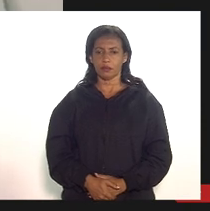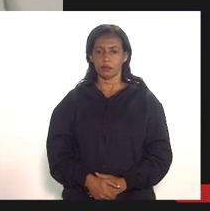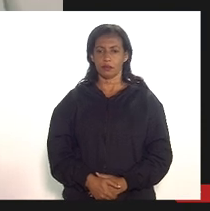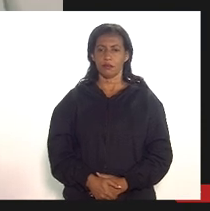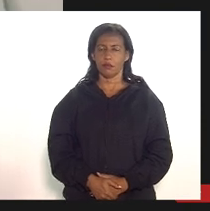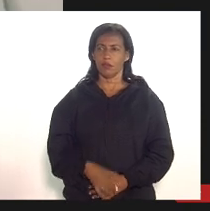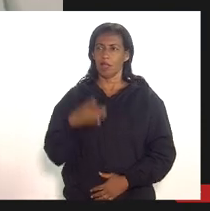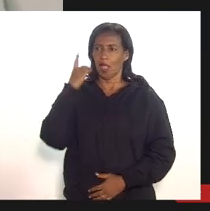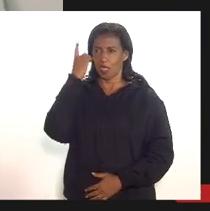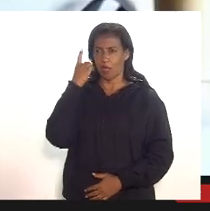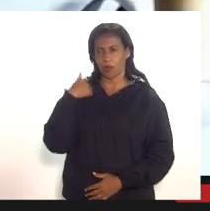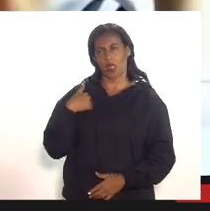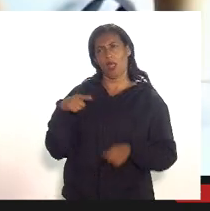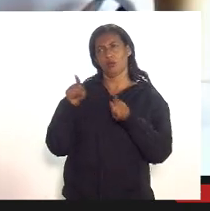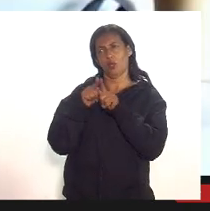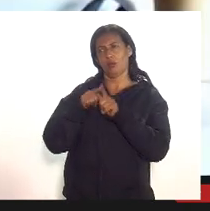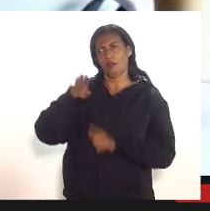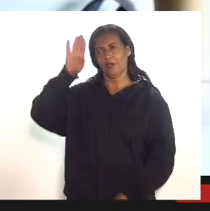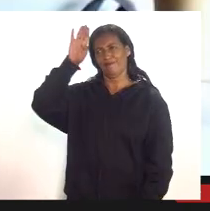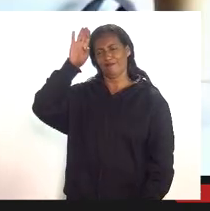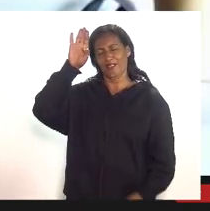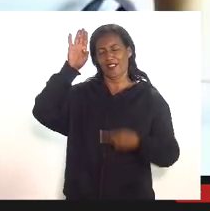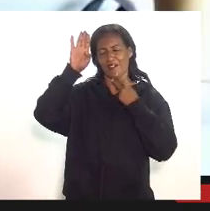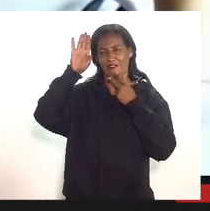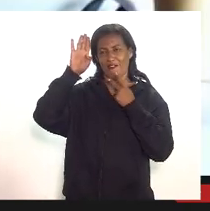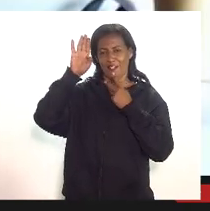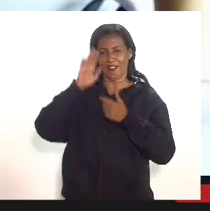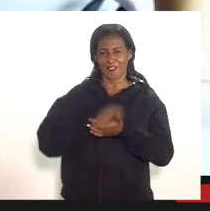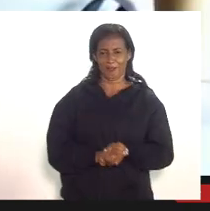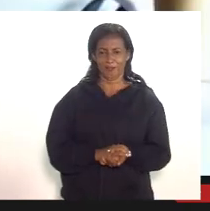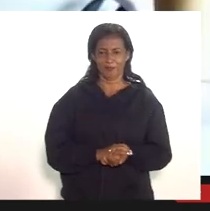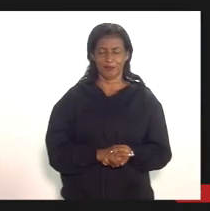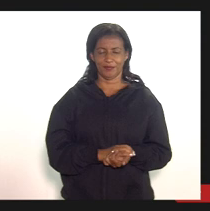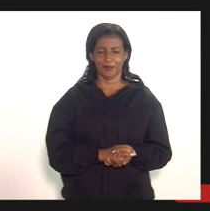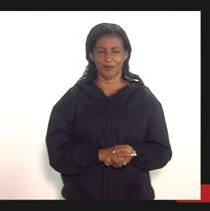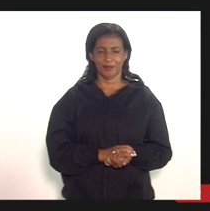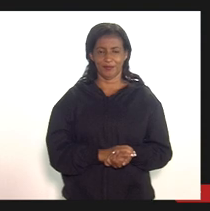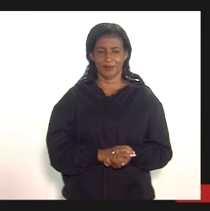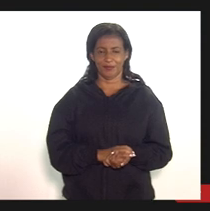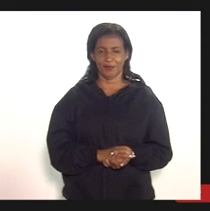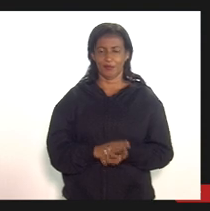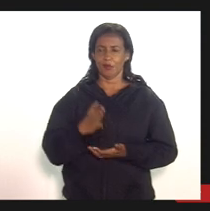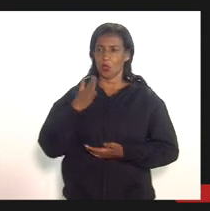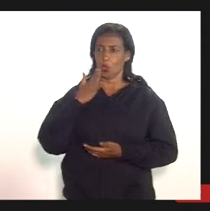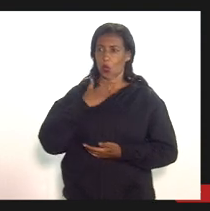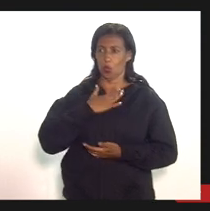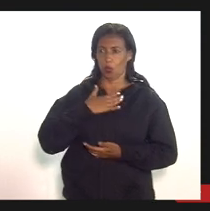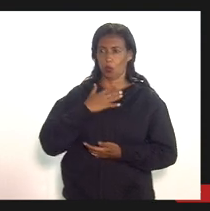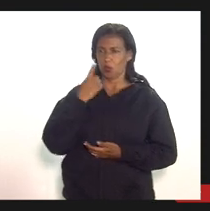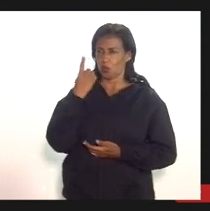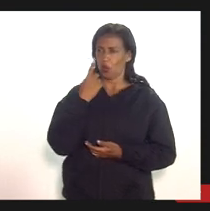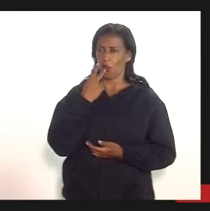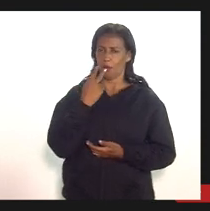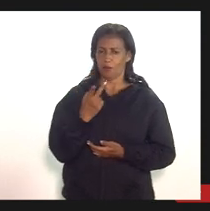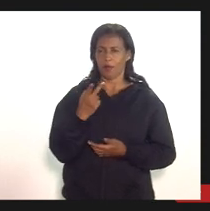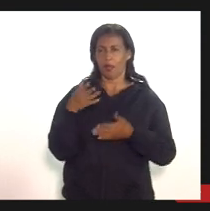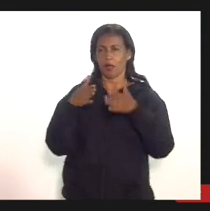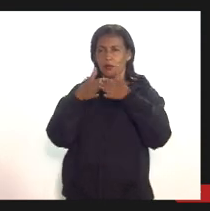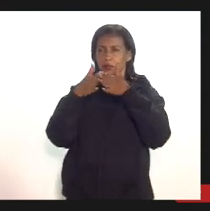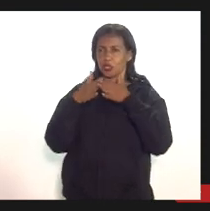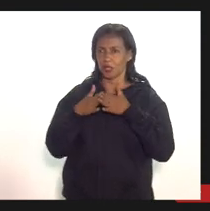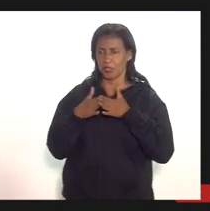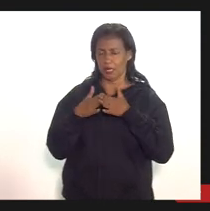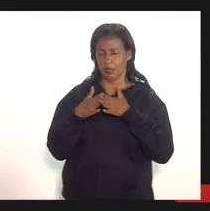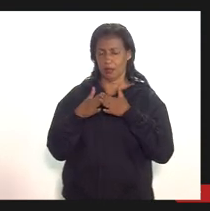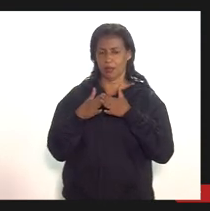com a mãozinha levantada desculpa deputado por favor só uma justificativa deputado acelha Jordão eu vou pedir licença para me